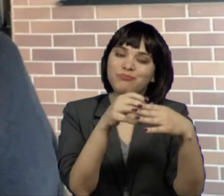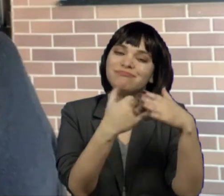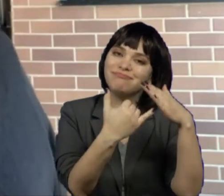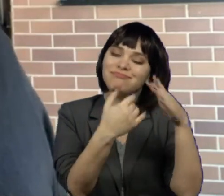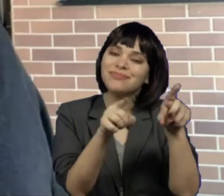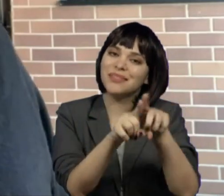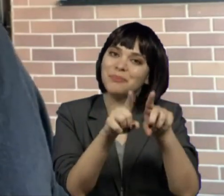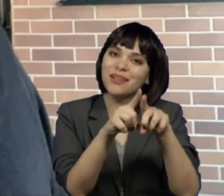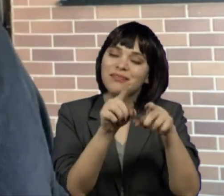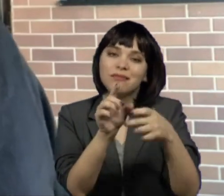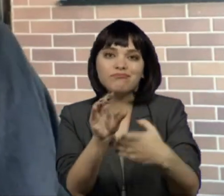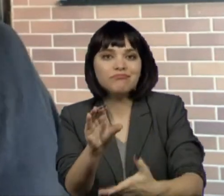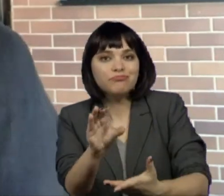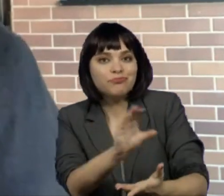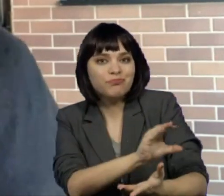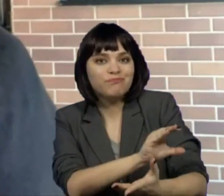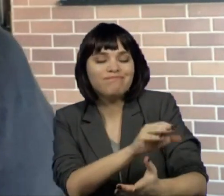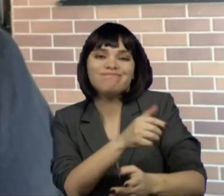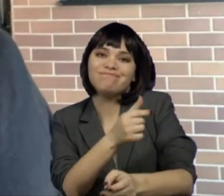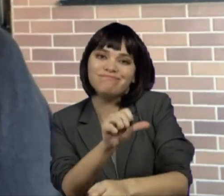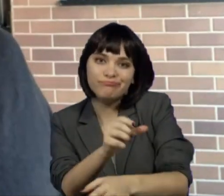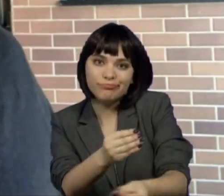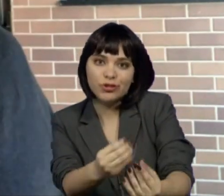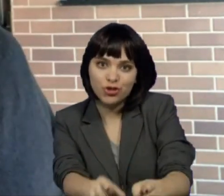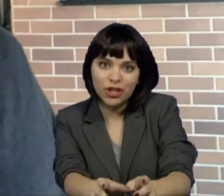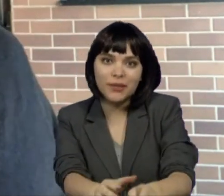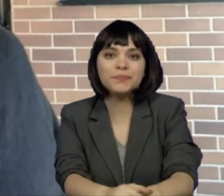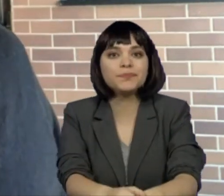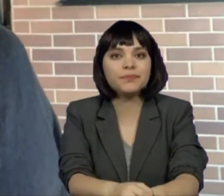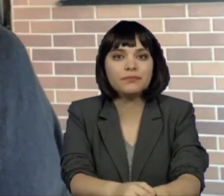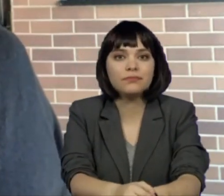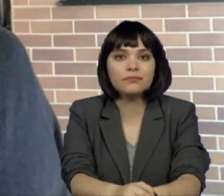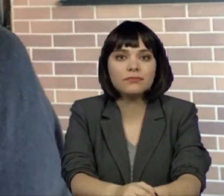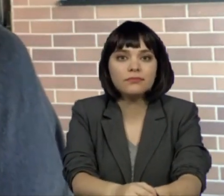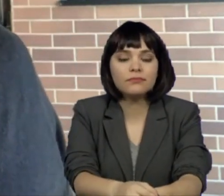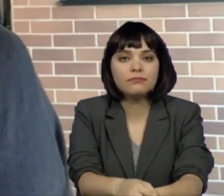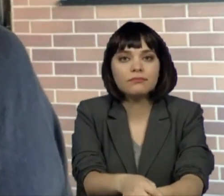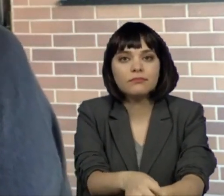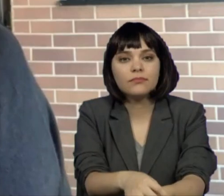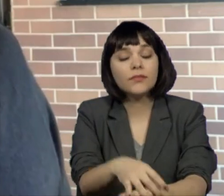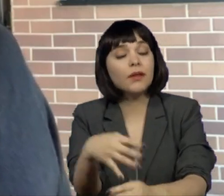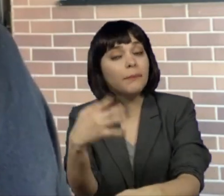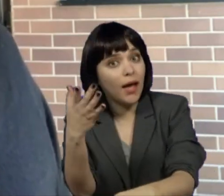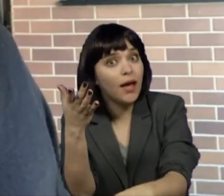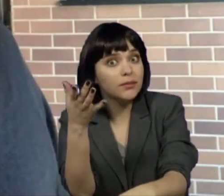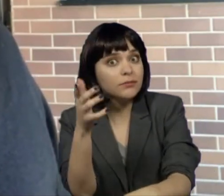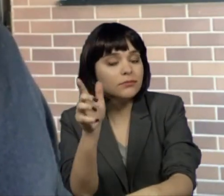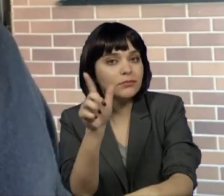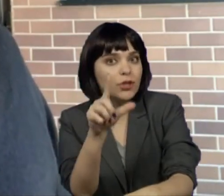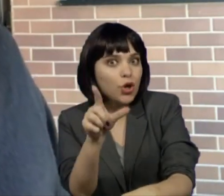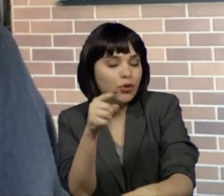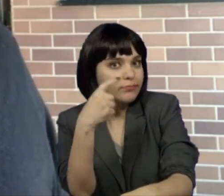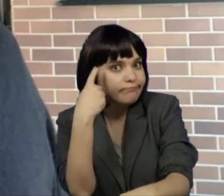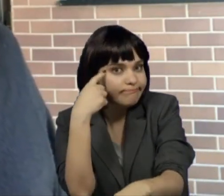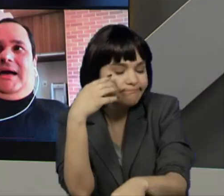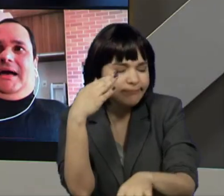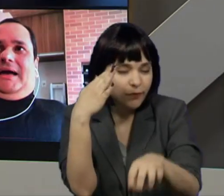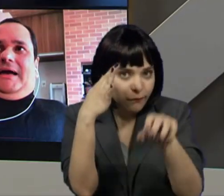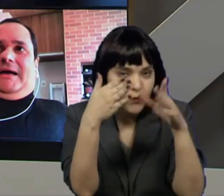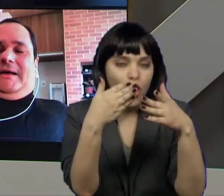voltados para a sobrevivência das pessoas, né? Para a manutenção do básico, né?